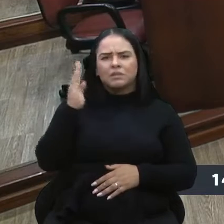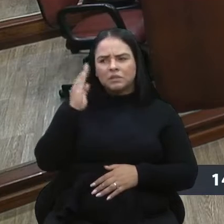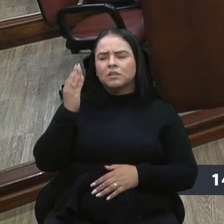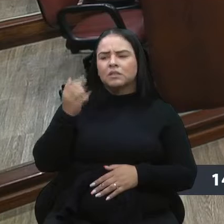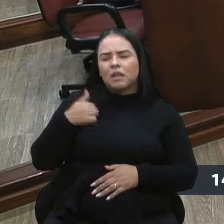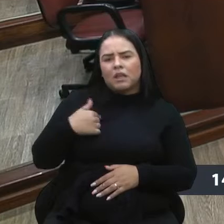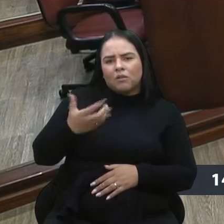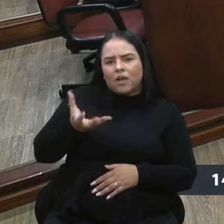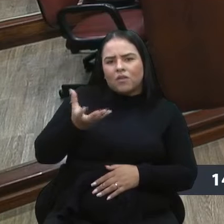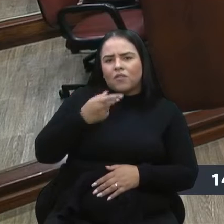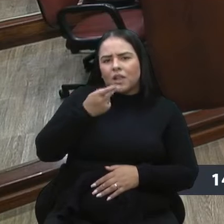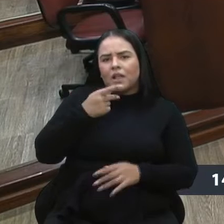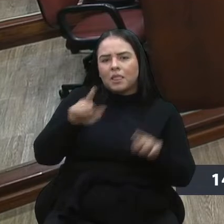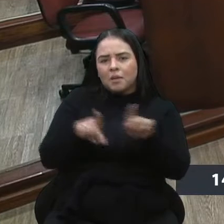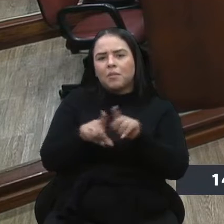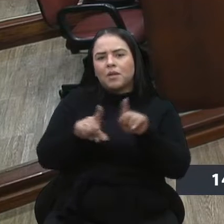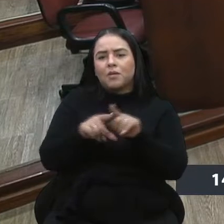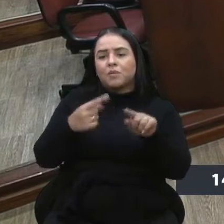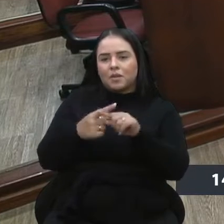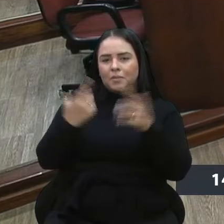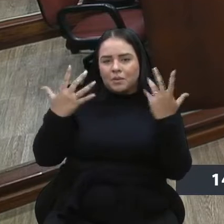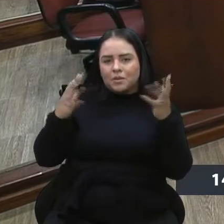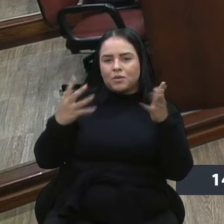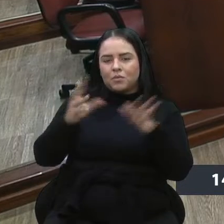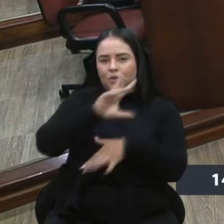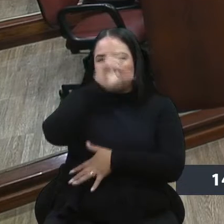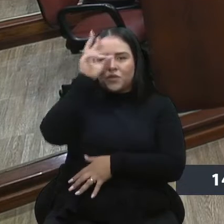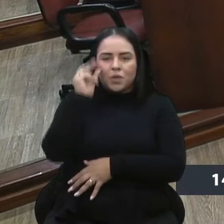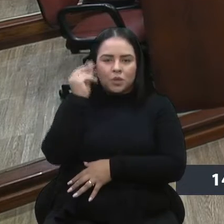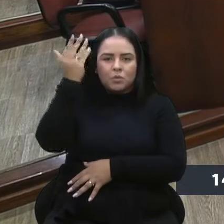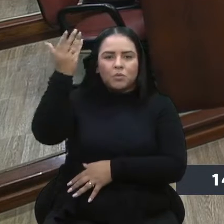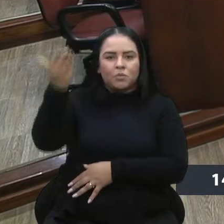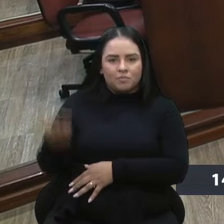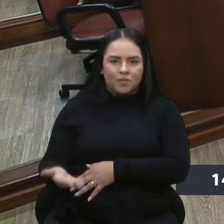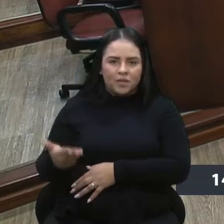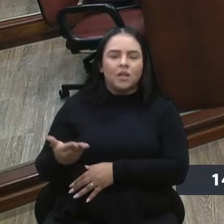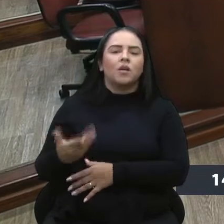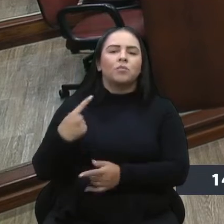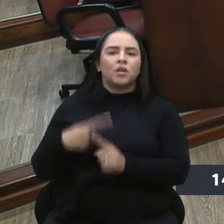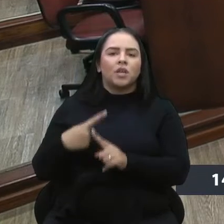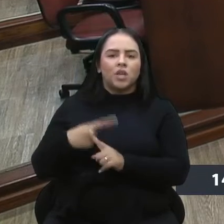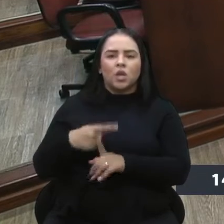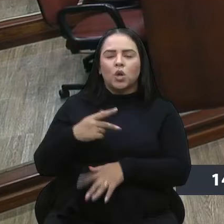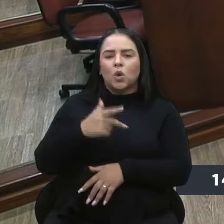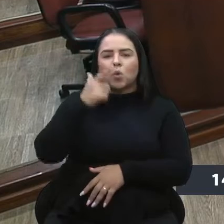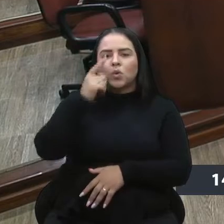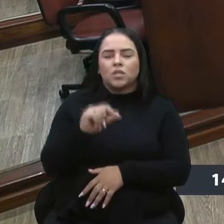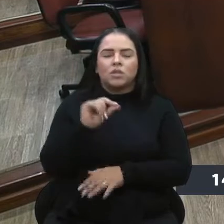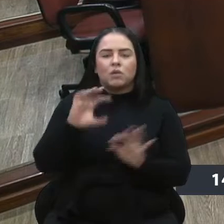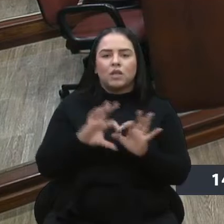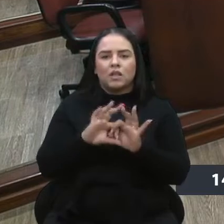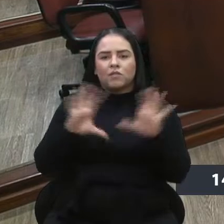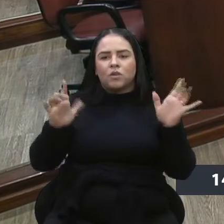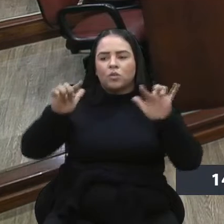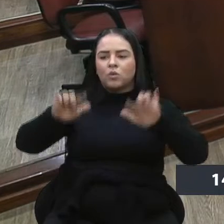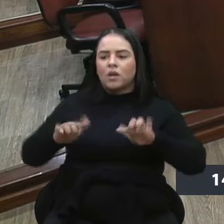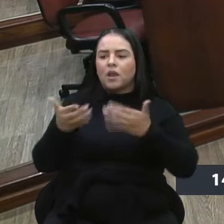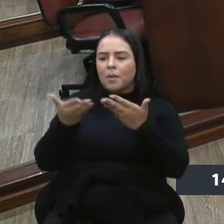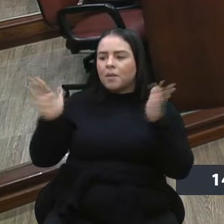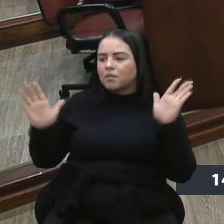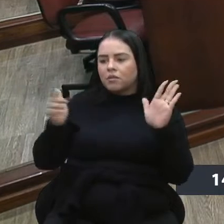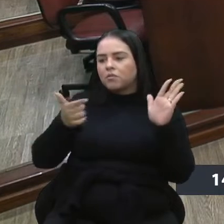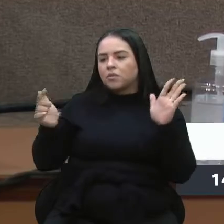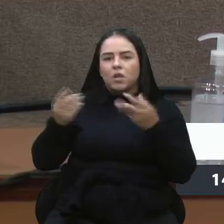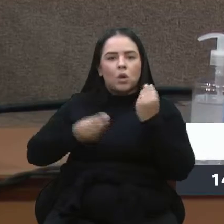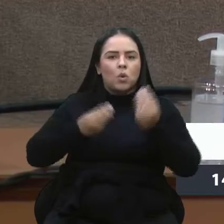parabenizar o prefeito, que de forma corajosa mesmo, enfim, antes tarde do que nunca, conseguiu liberar em locais abertos, que não faz nenhum sentido,